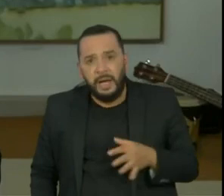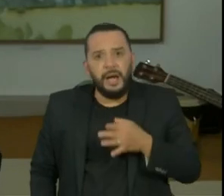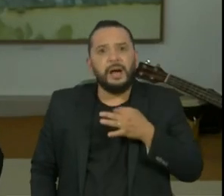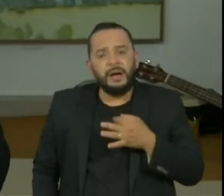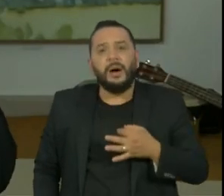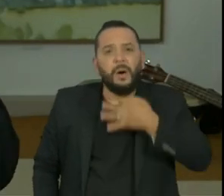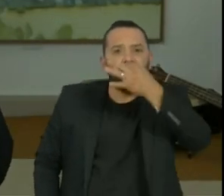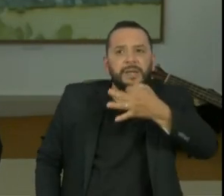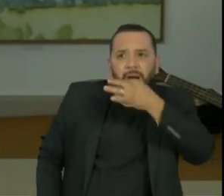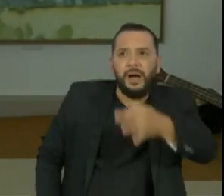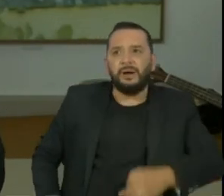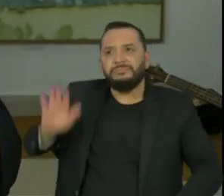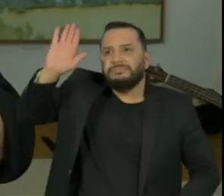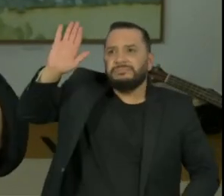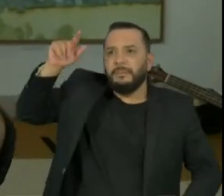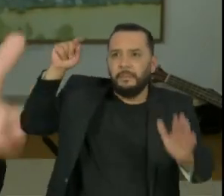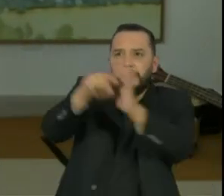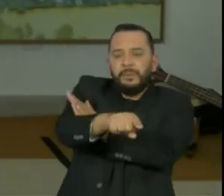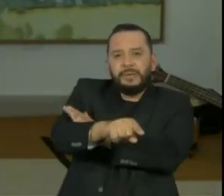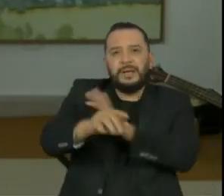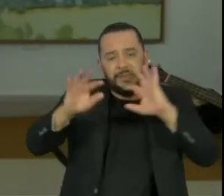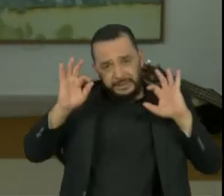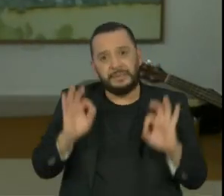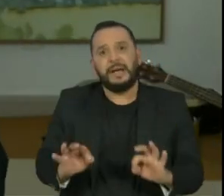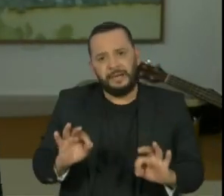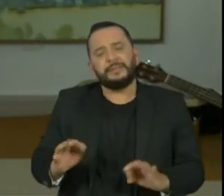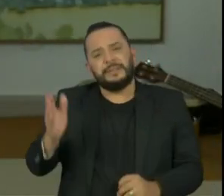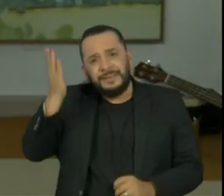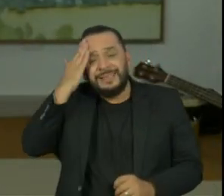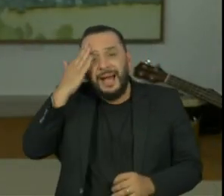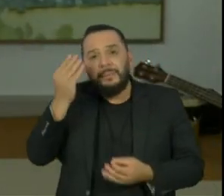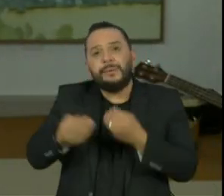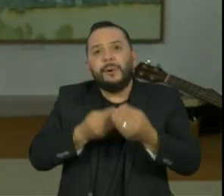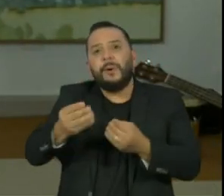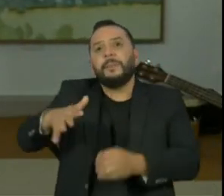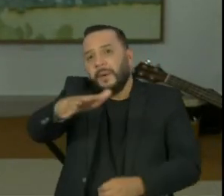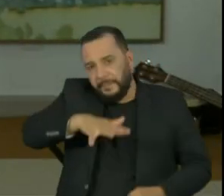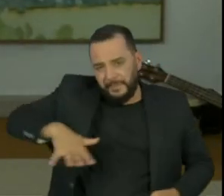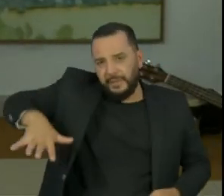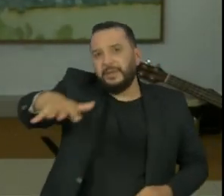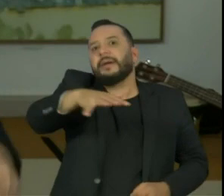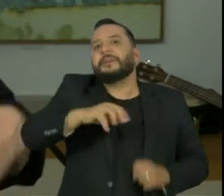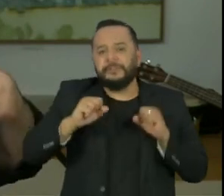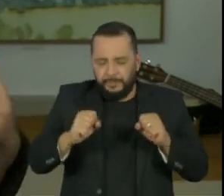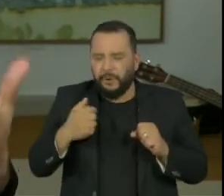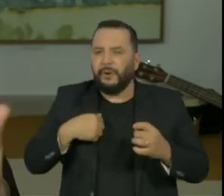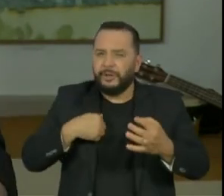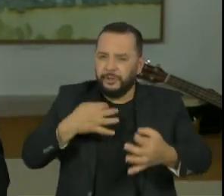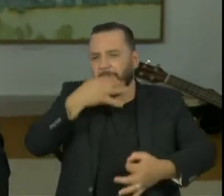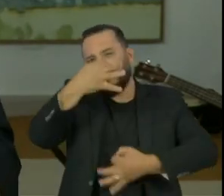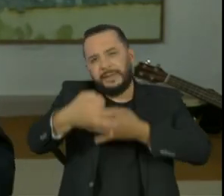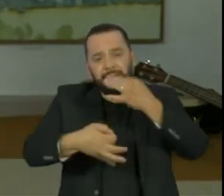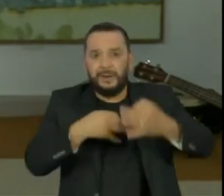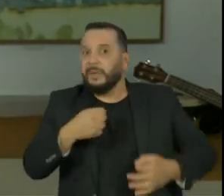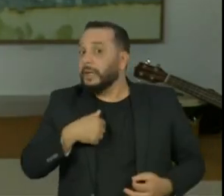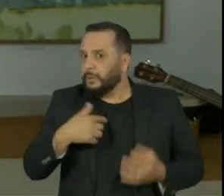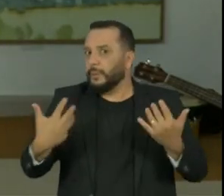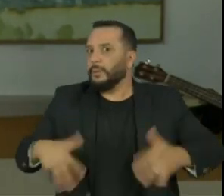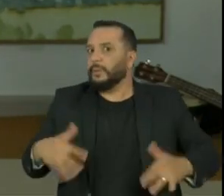poder conversar, de saber que ali era um ambiente onde eles podiam se expressar e eles falaram coisas